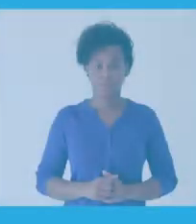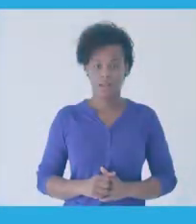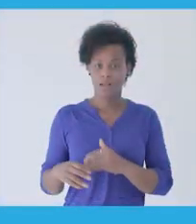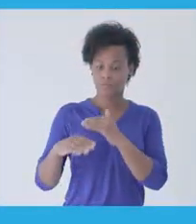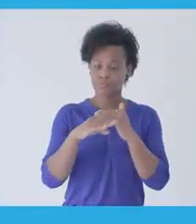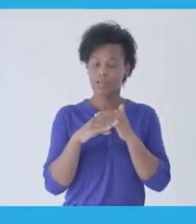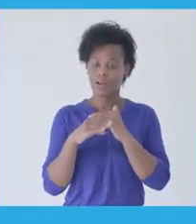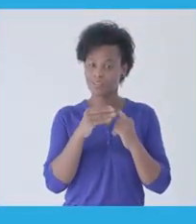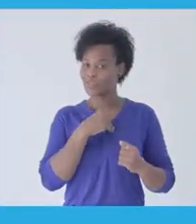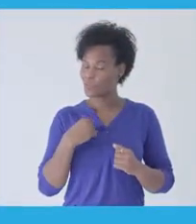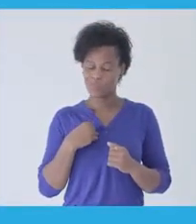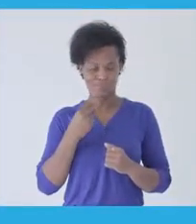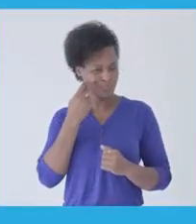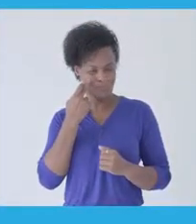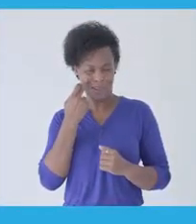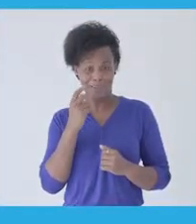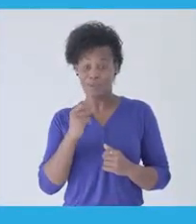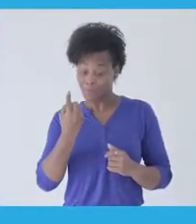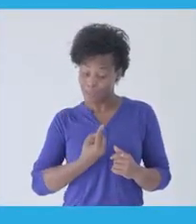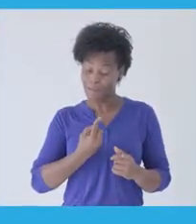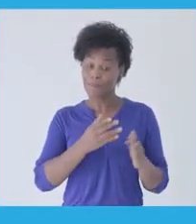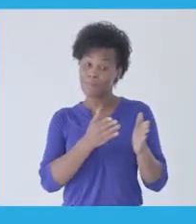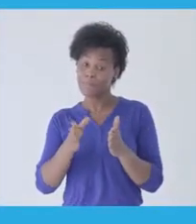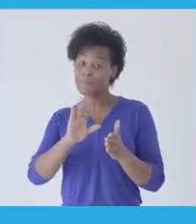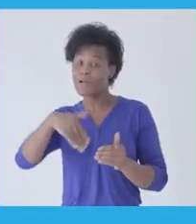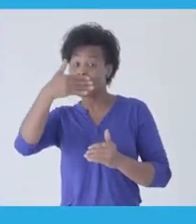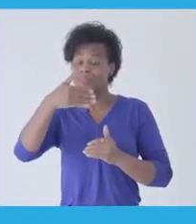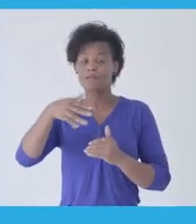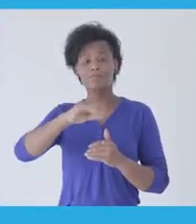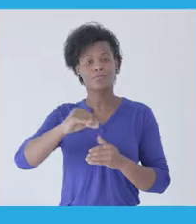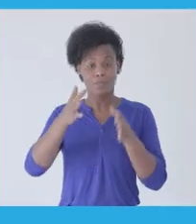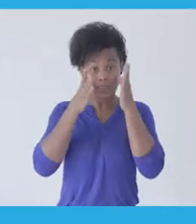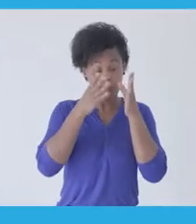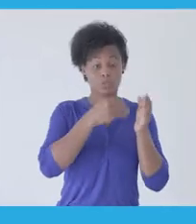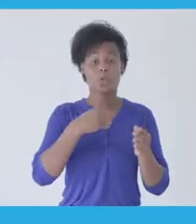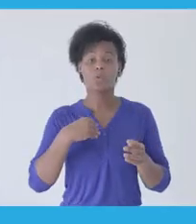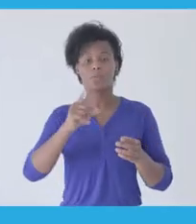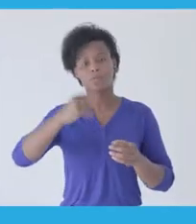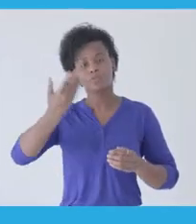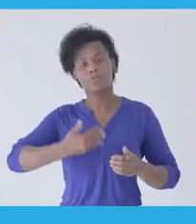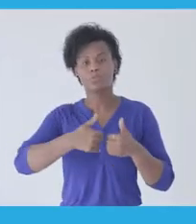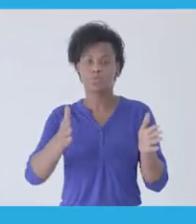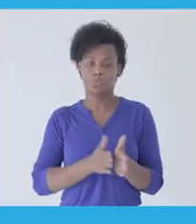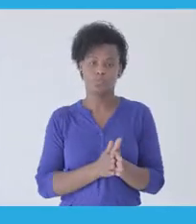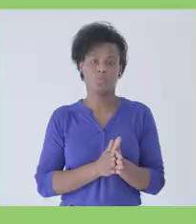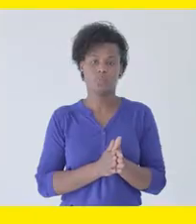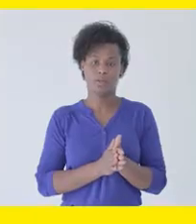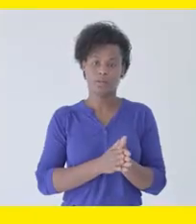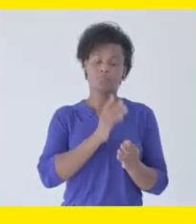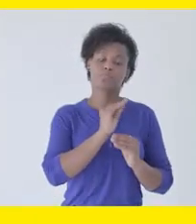Equidade em saúde não é um privilégio. Deve ser parte indispensável da atenção à saúde e um direito de todos.